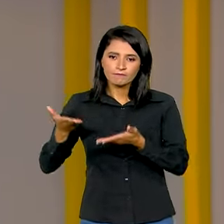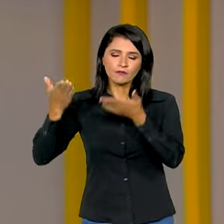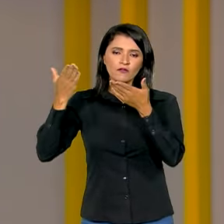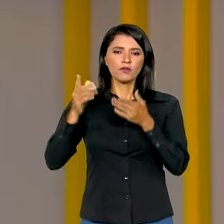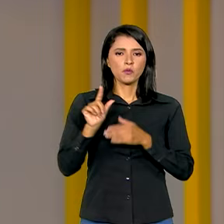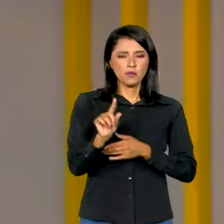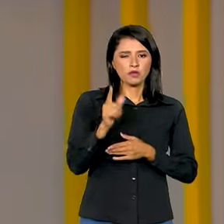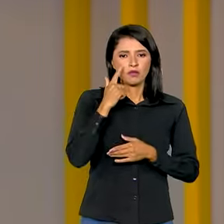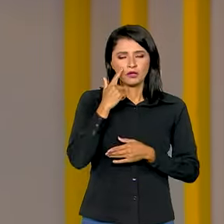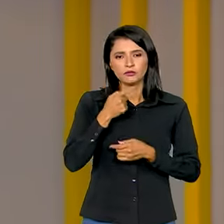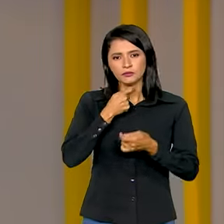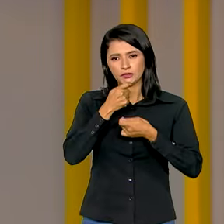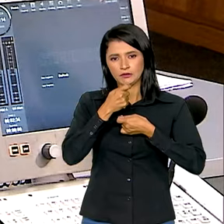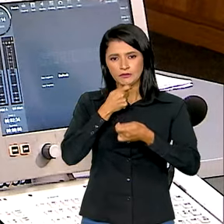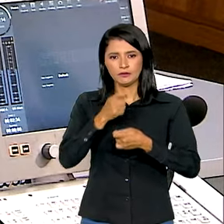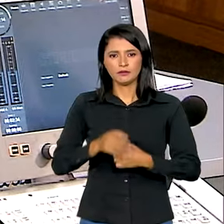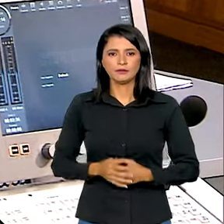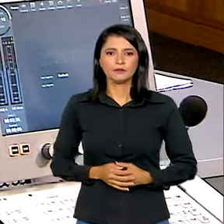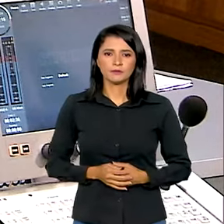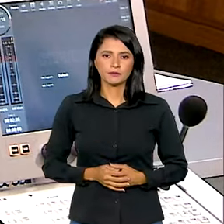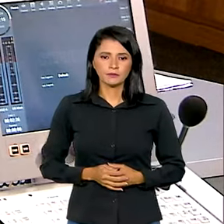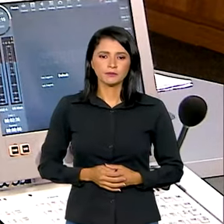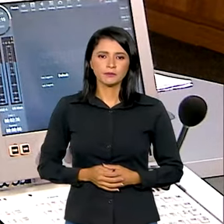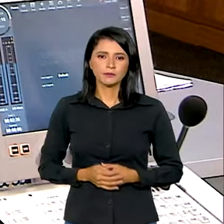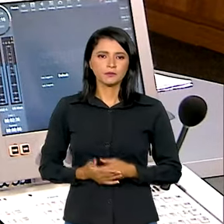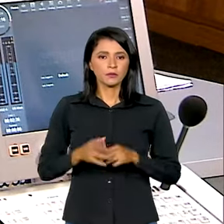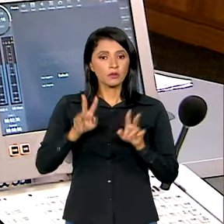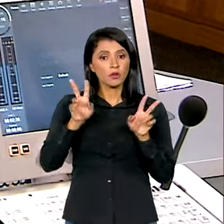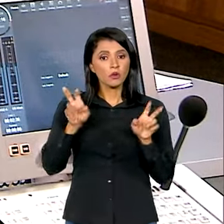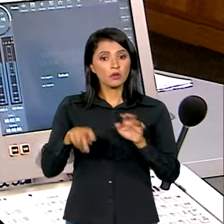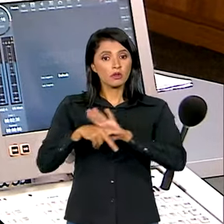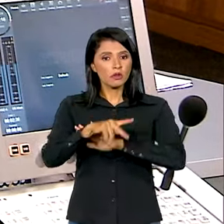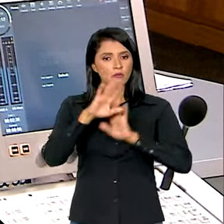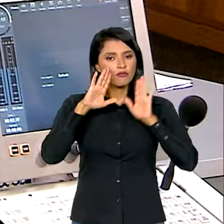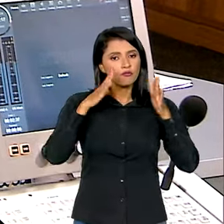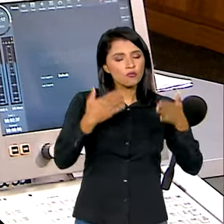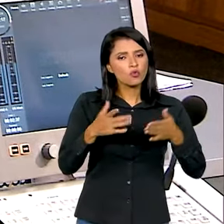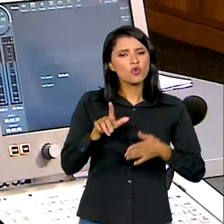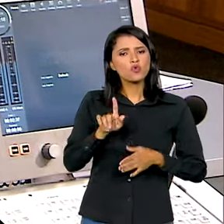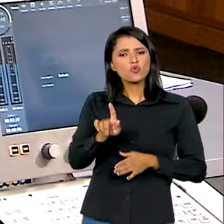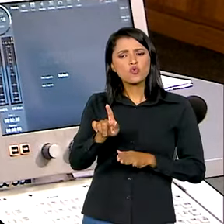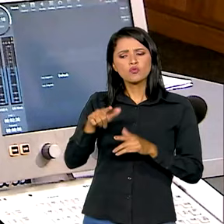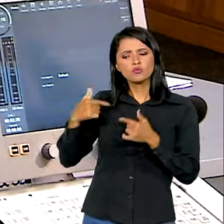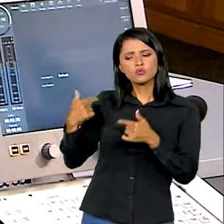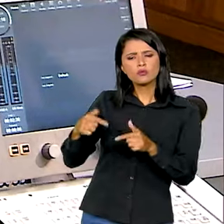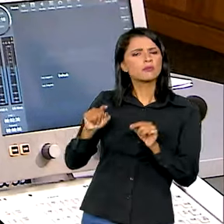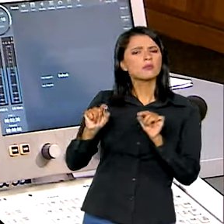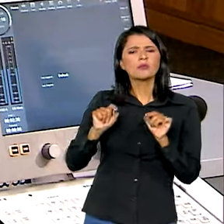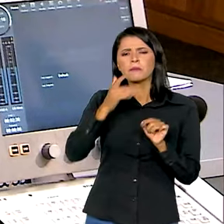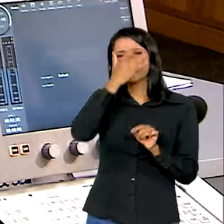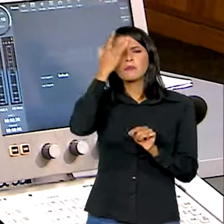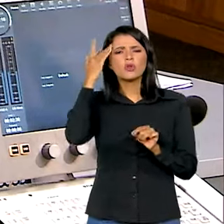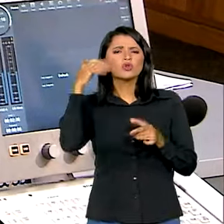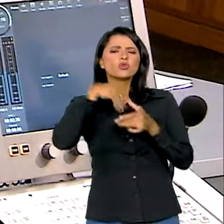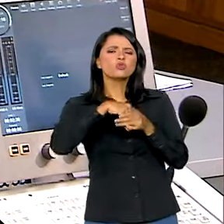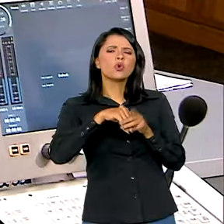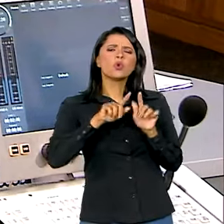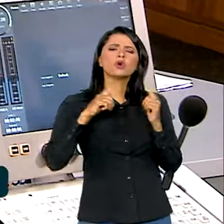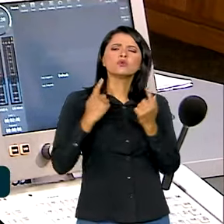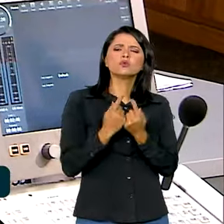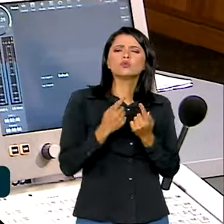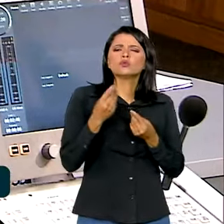trecho dessa entrevista. O tema será foco de um grupo de trabalho, né? Quem faz parte desse grupo e quais serão as atividades?